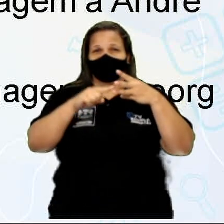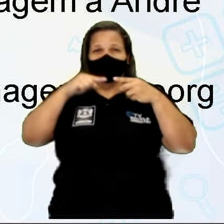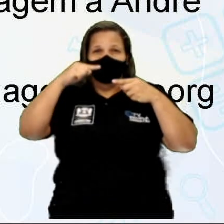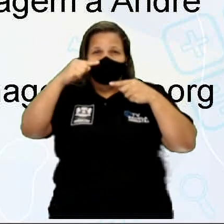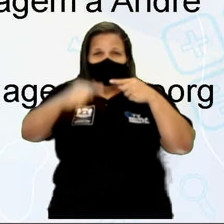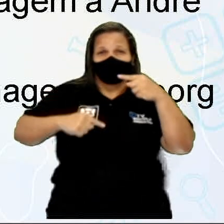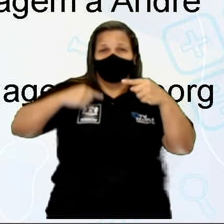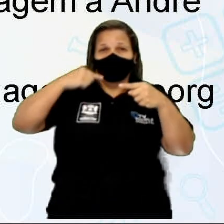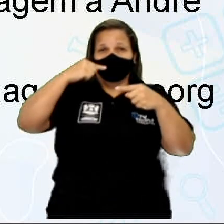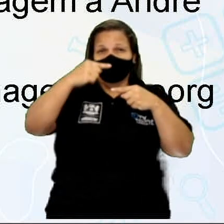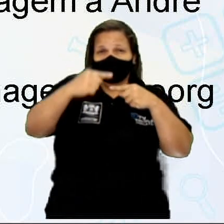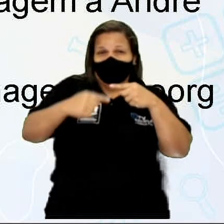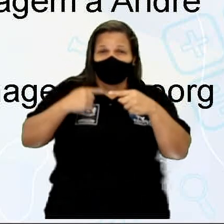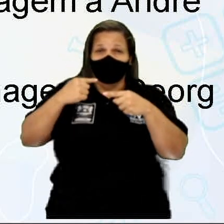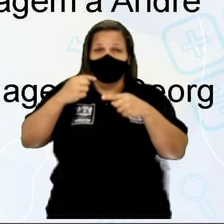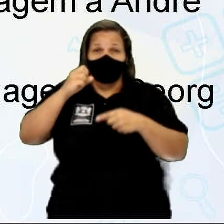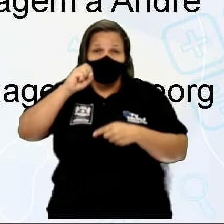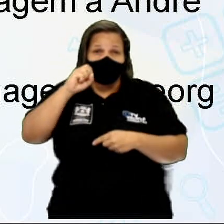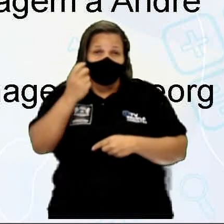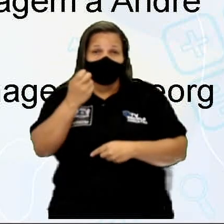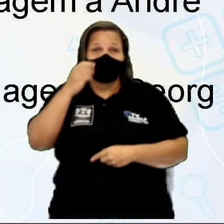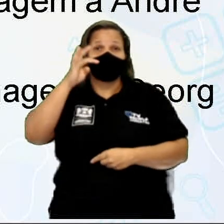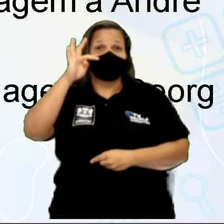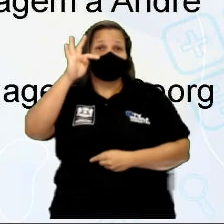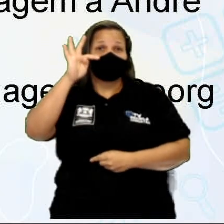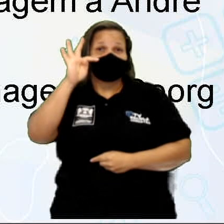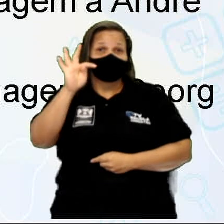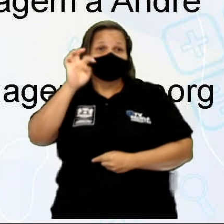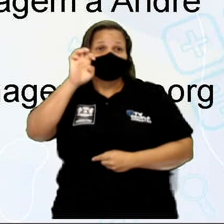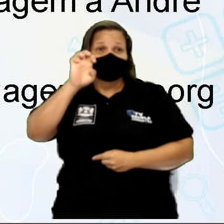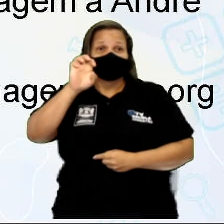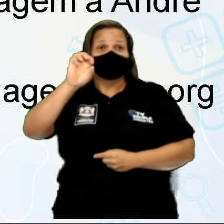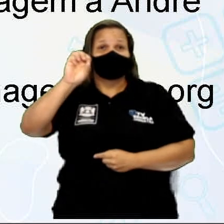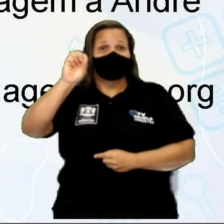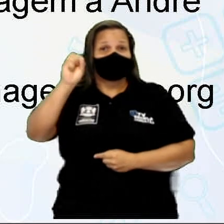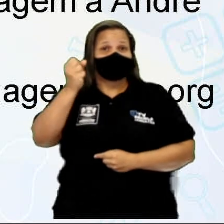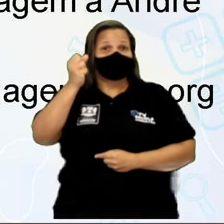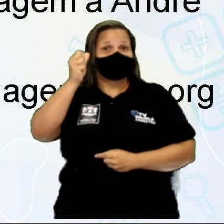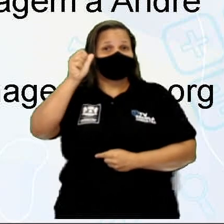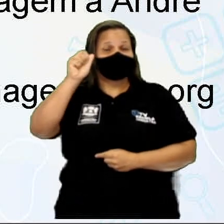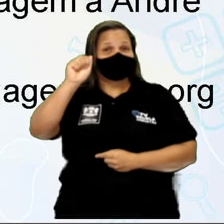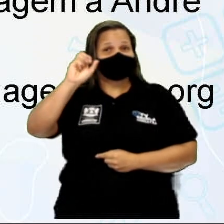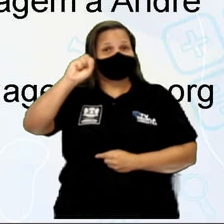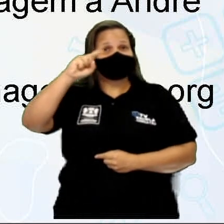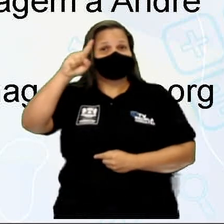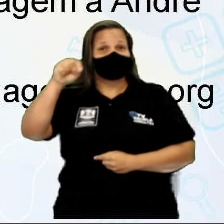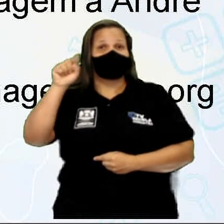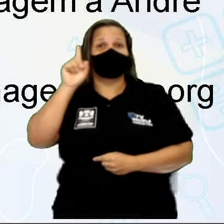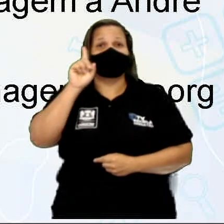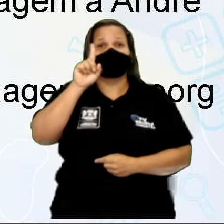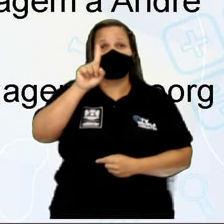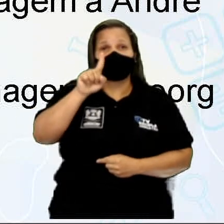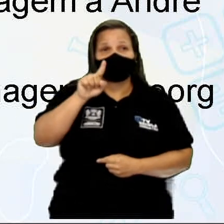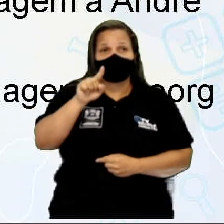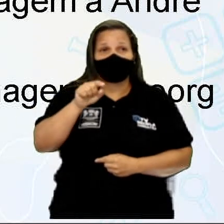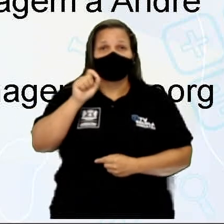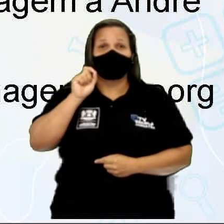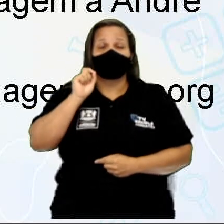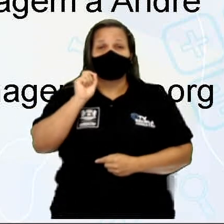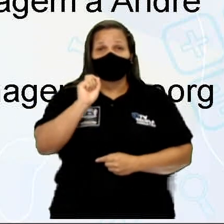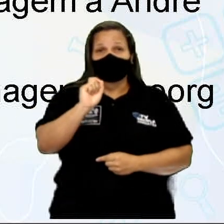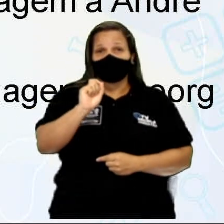ou também chamada de tensão. A tensão ou voltagem é dada na unidade de volts